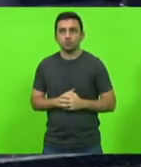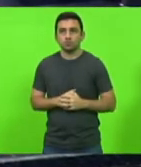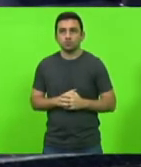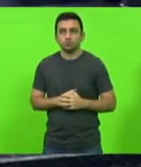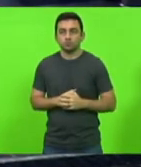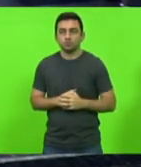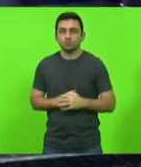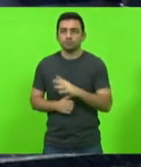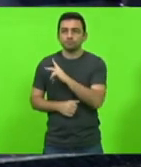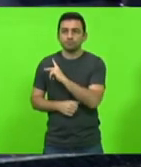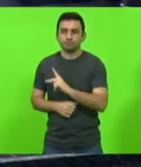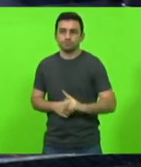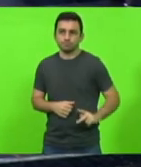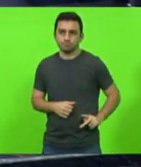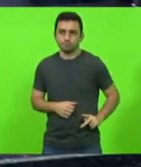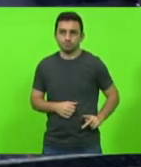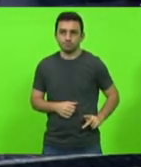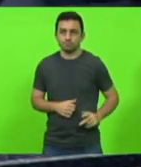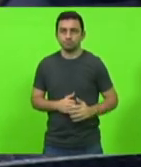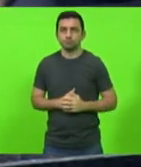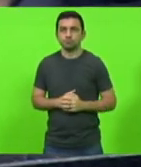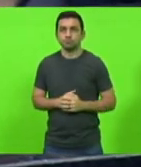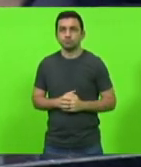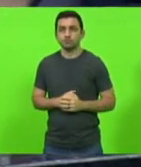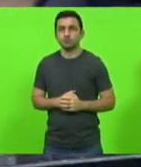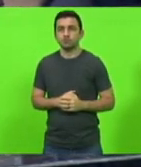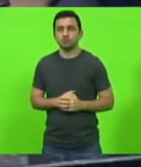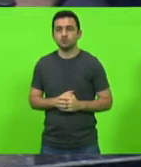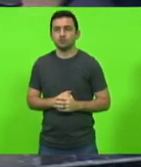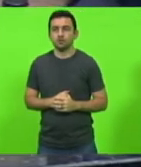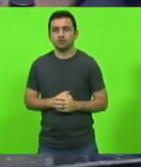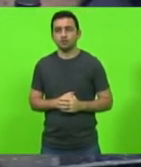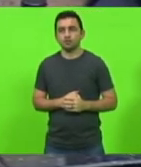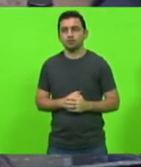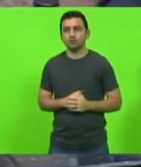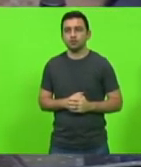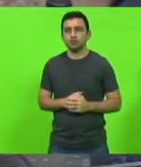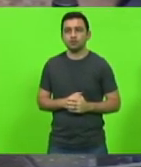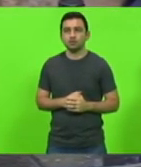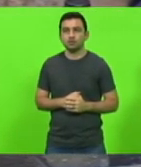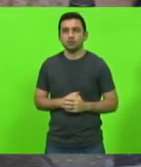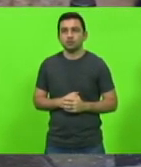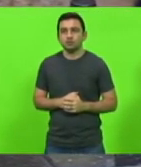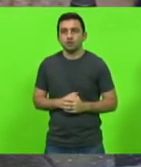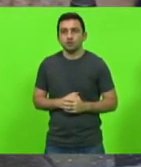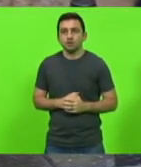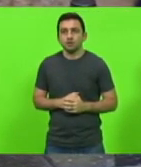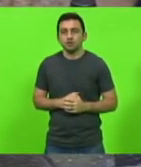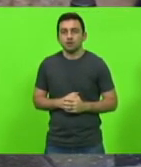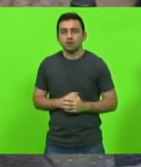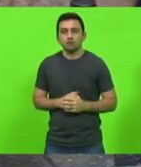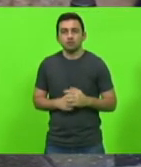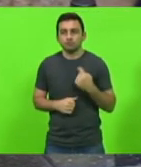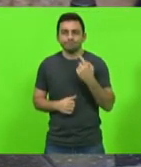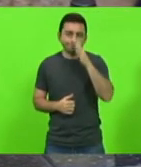presidente eu tem tem tem as vezes que a gente desacredita